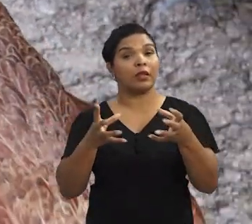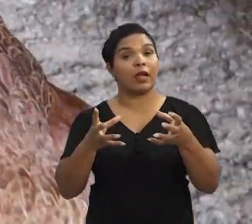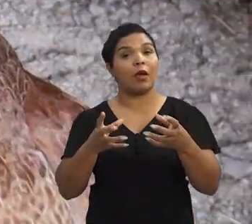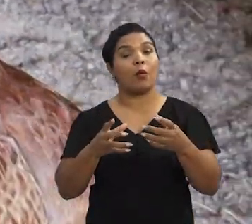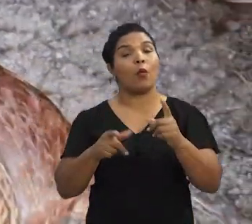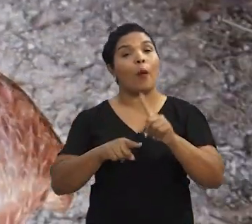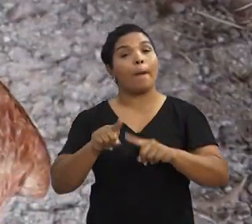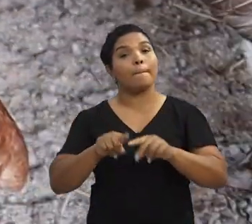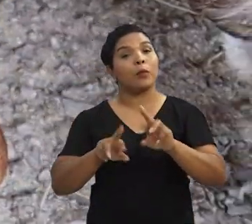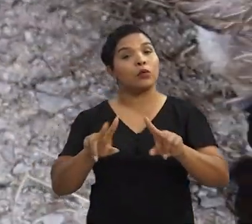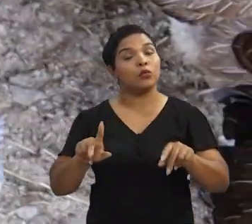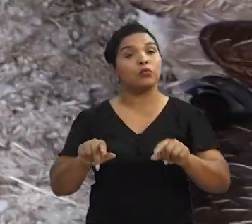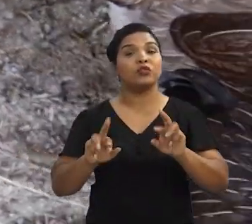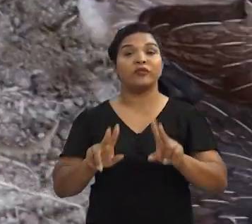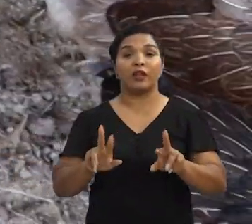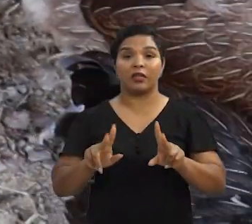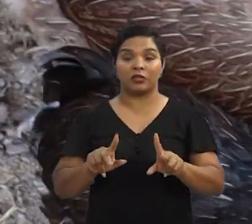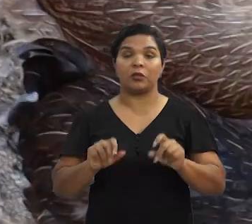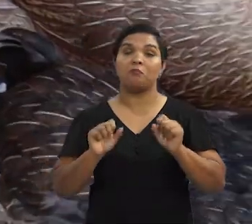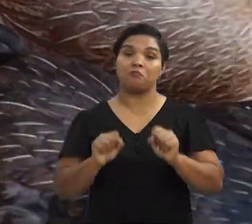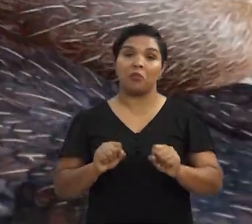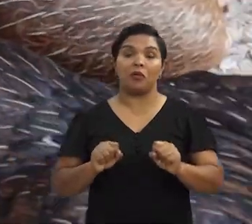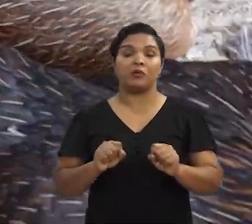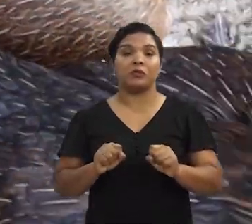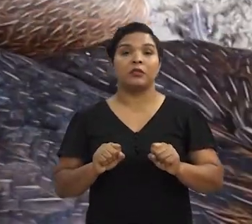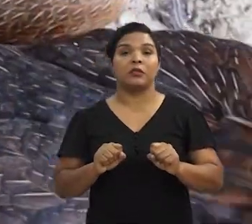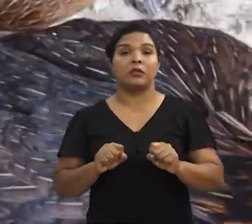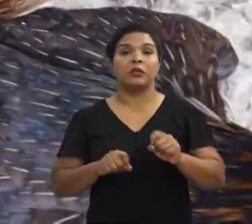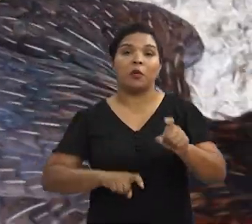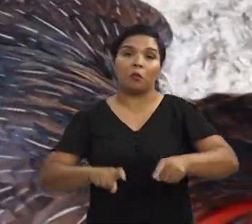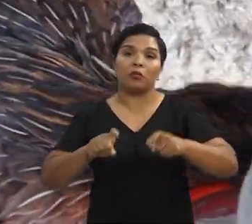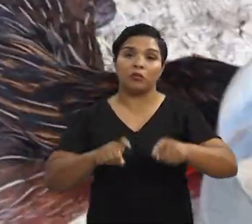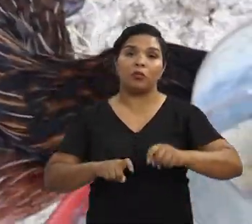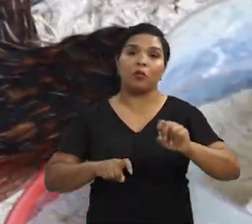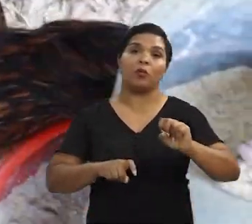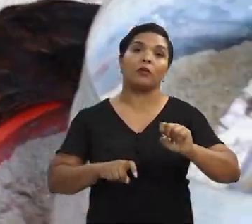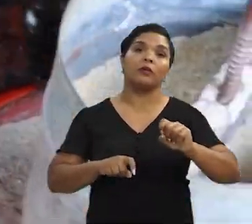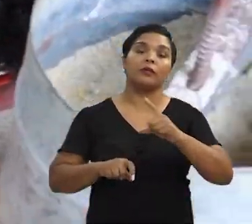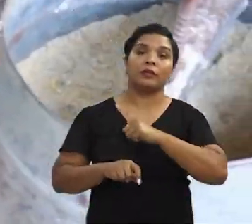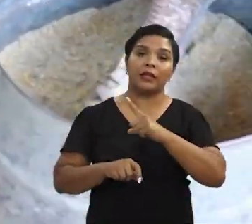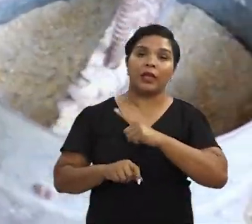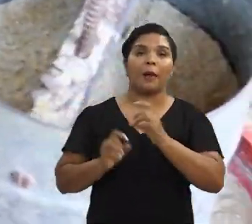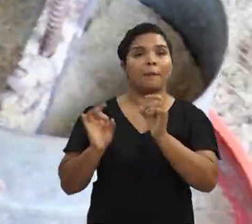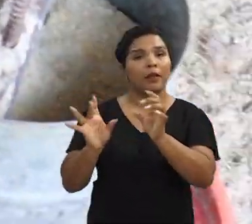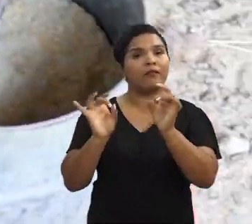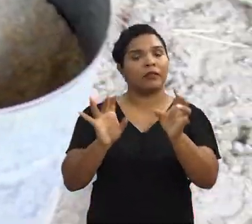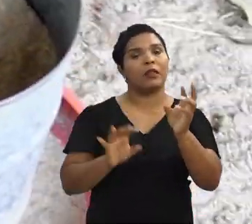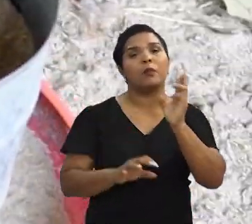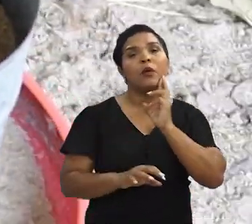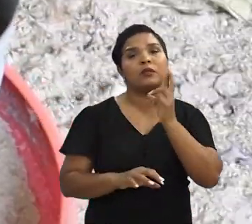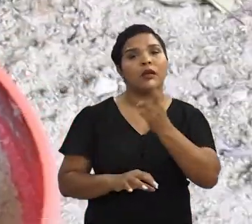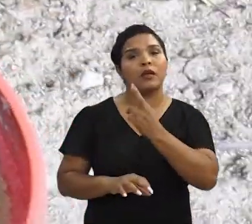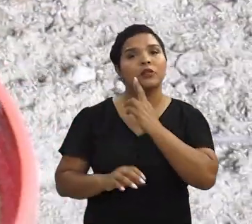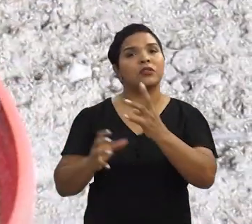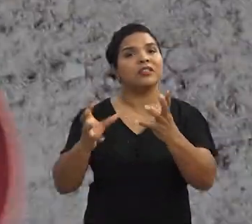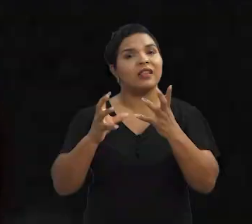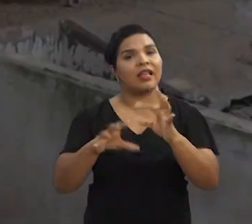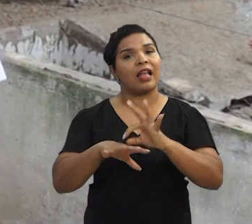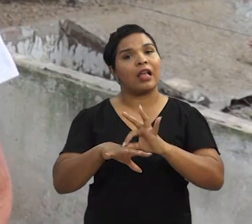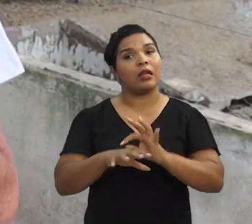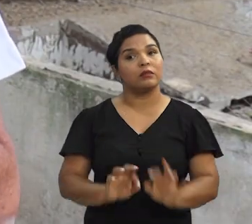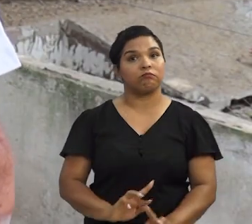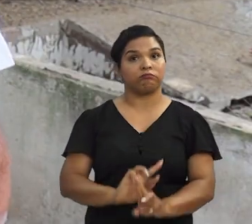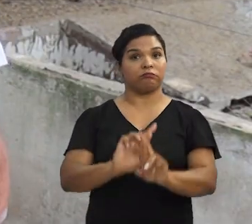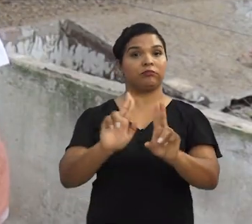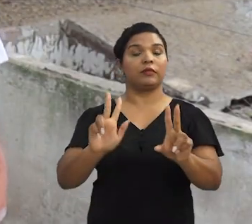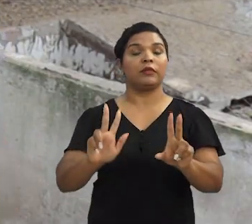consumir um produto diferenciado. Pode ser um produto que o produtor, o sitiante tenha para vender para um restaurante que querem